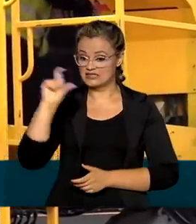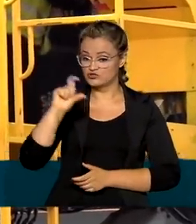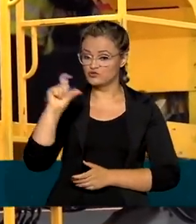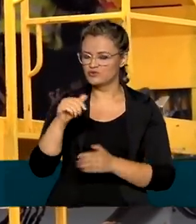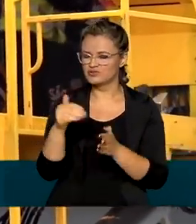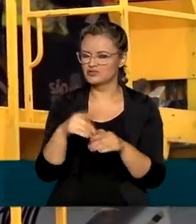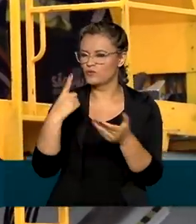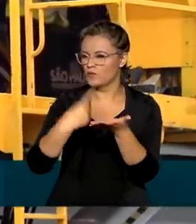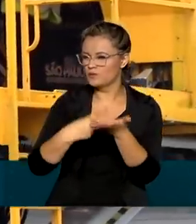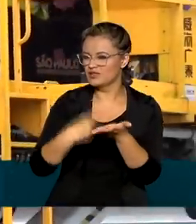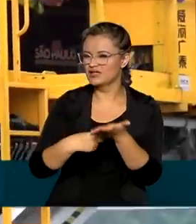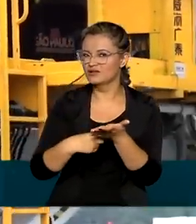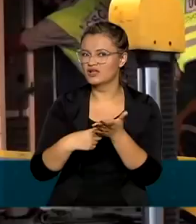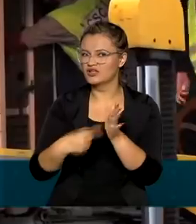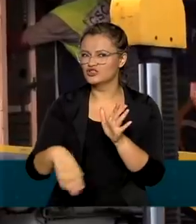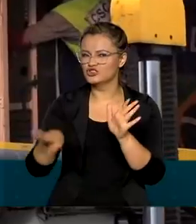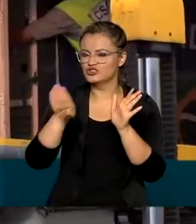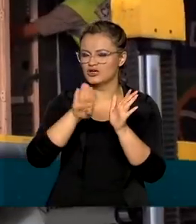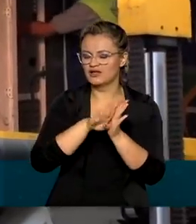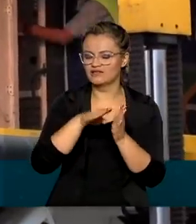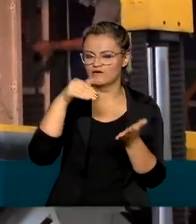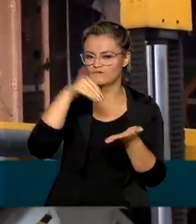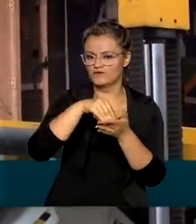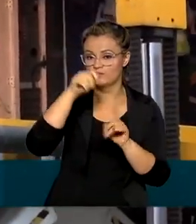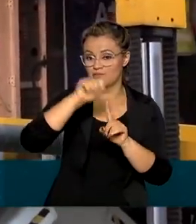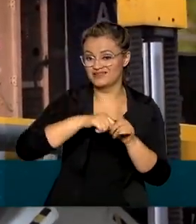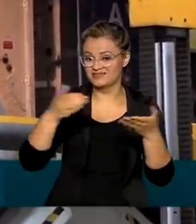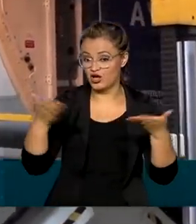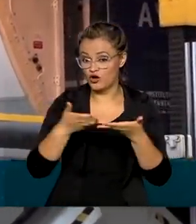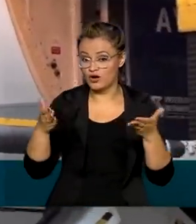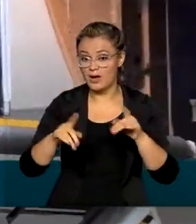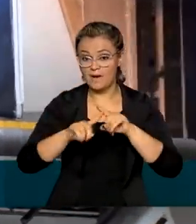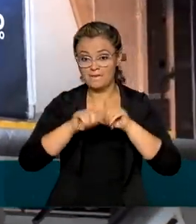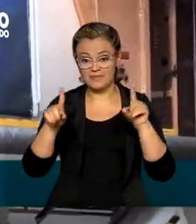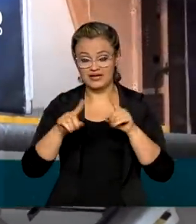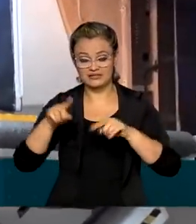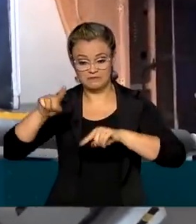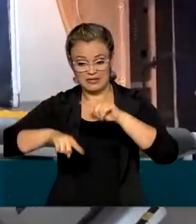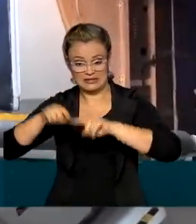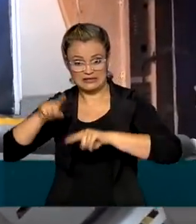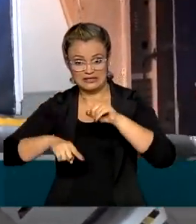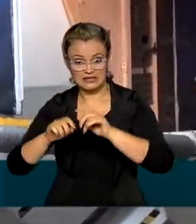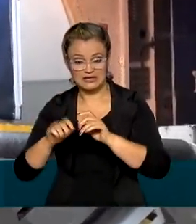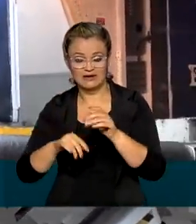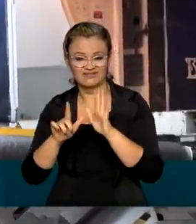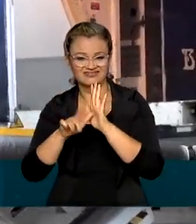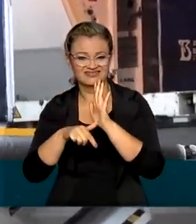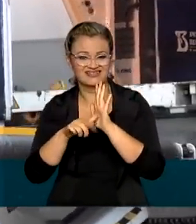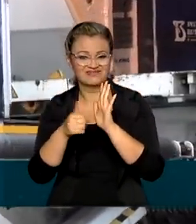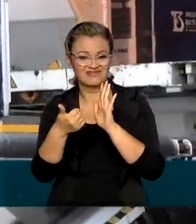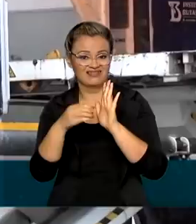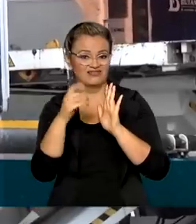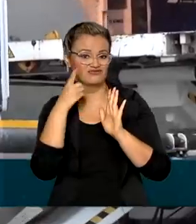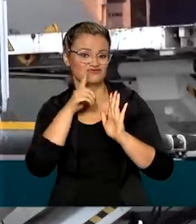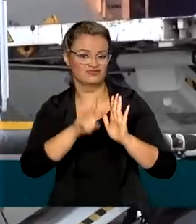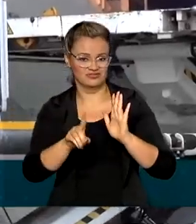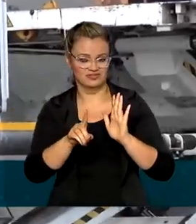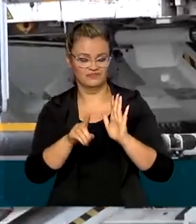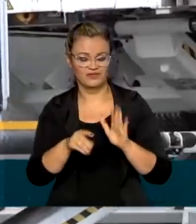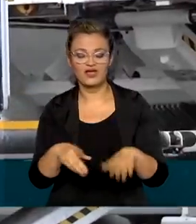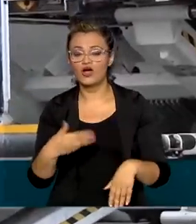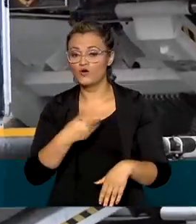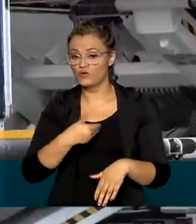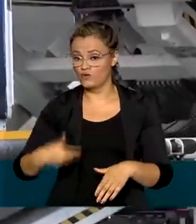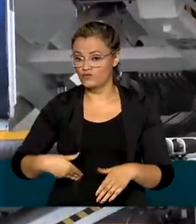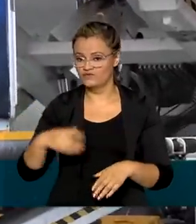inicialmente para entrega até o fim deste mês, mas a chegada dos insumos atrasou em 10 dias. Segundo o